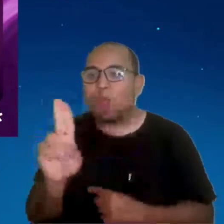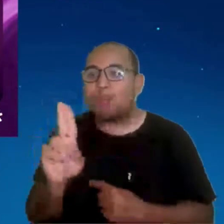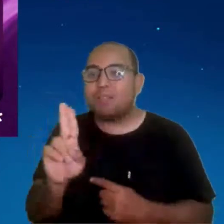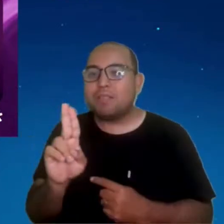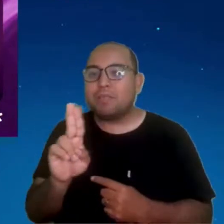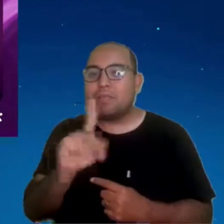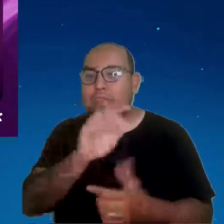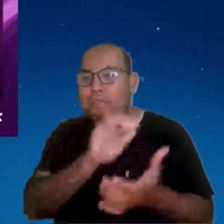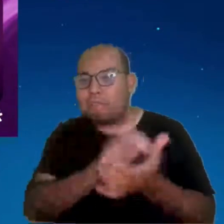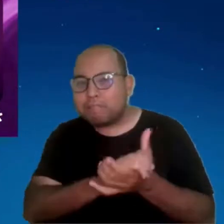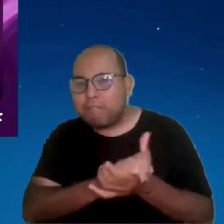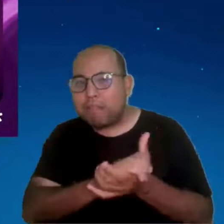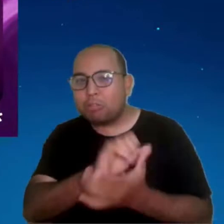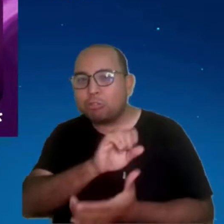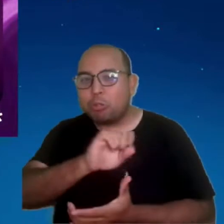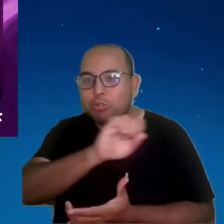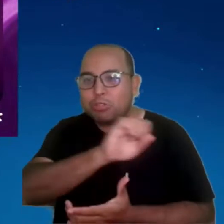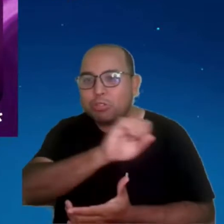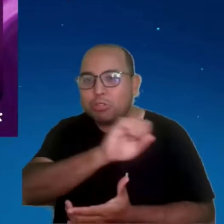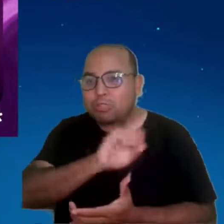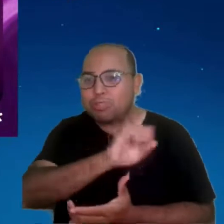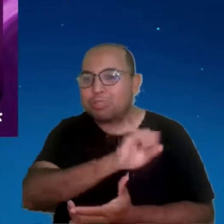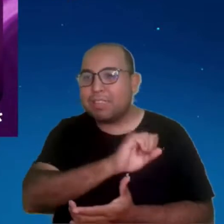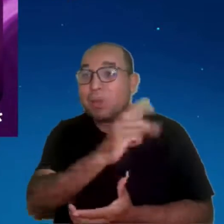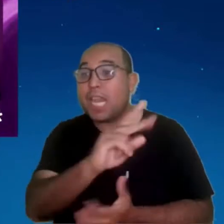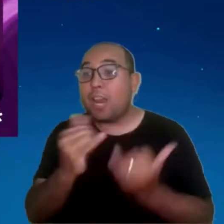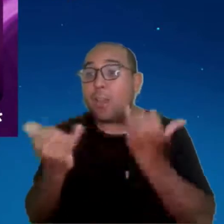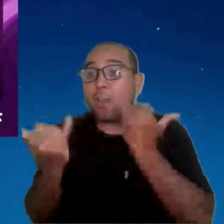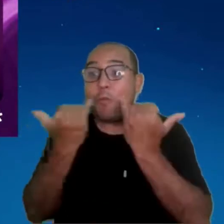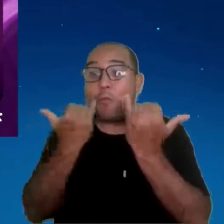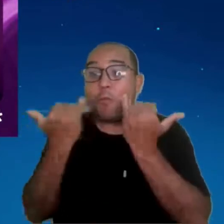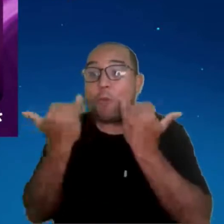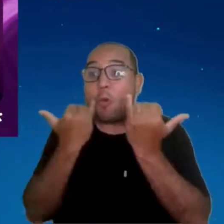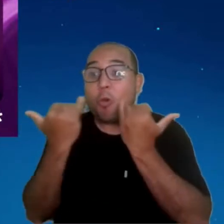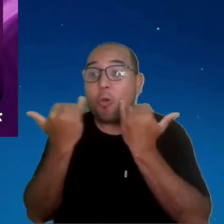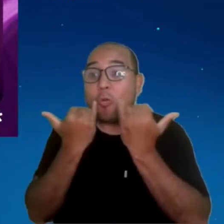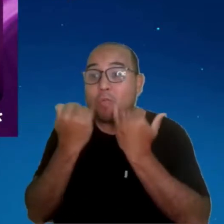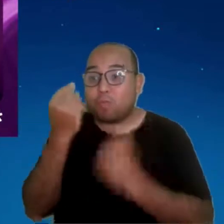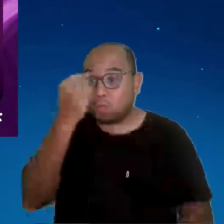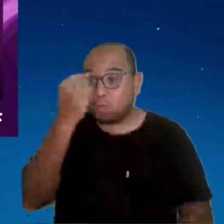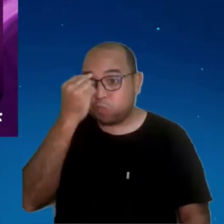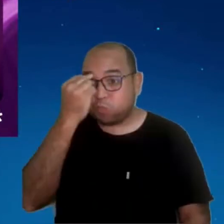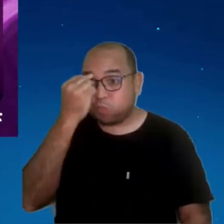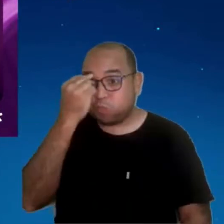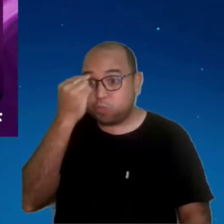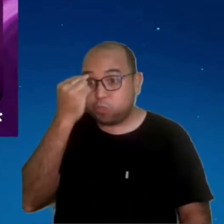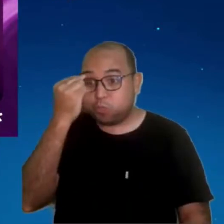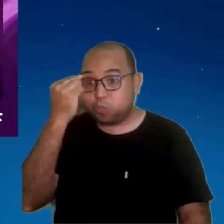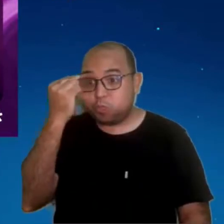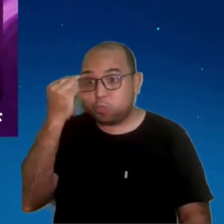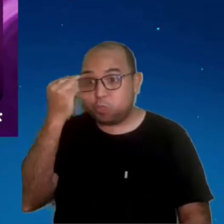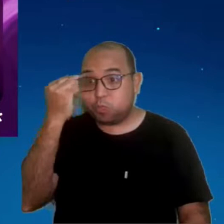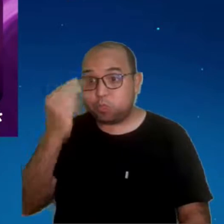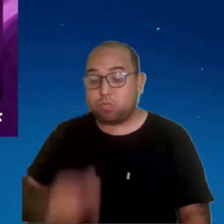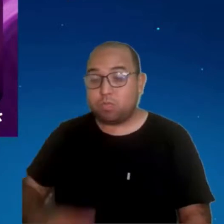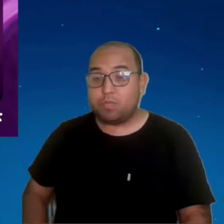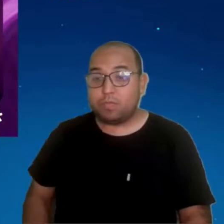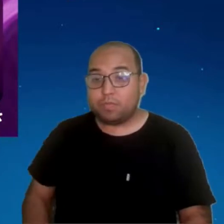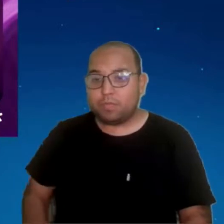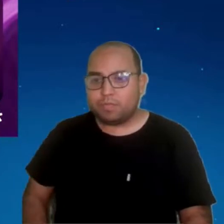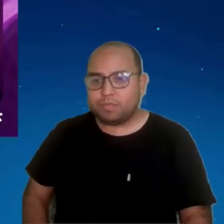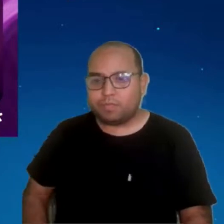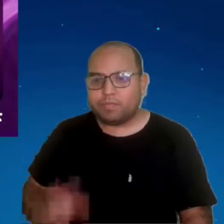casado, se é solteiro, se tem passagem ou não pela polícia. Imagina se você num parque, no público, ou numa